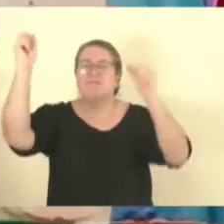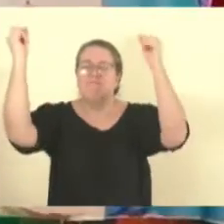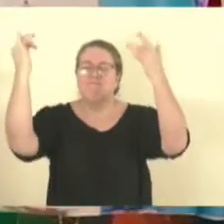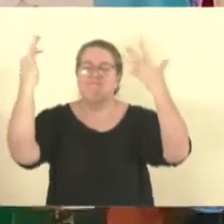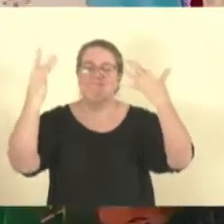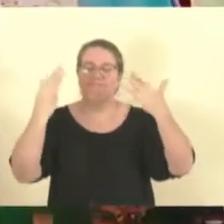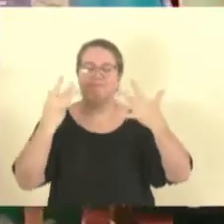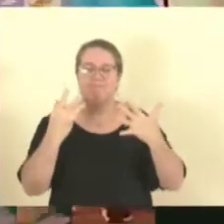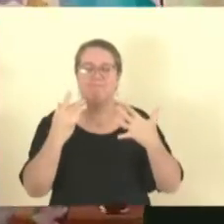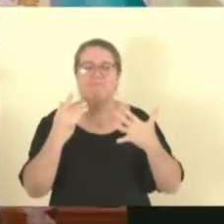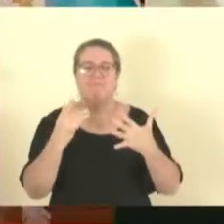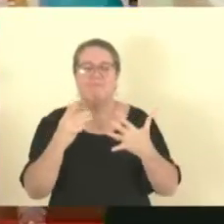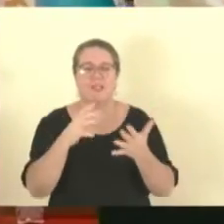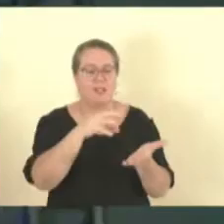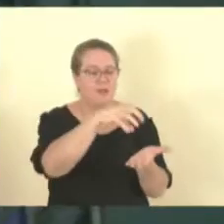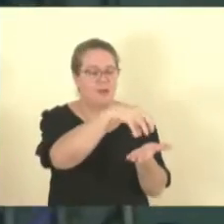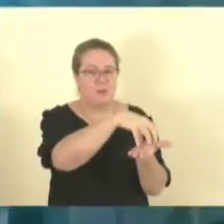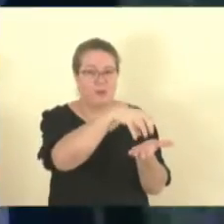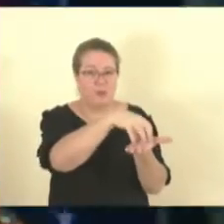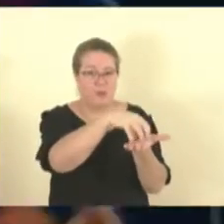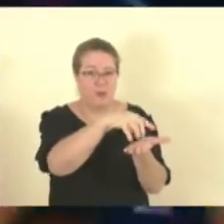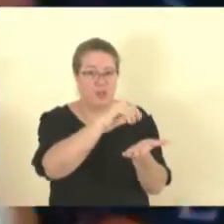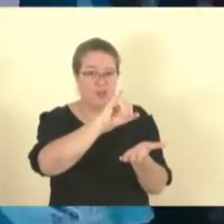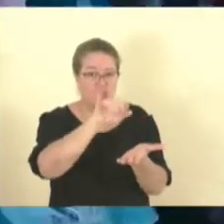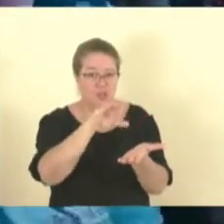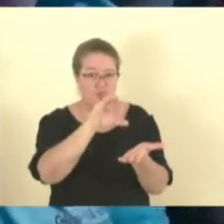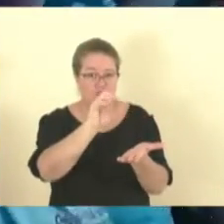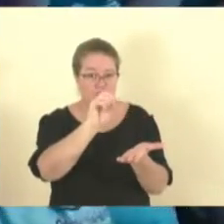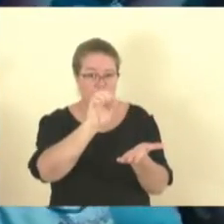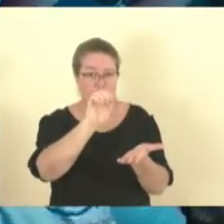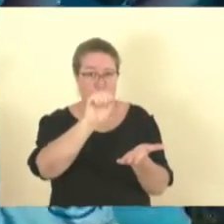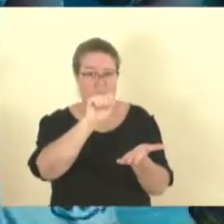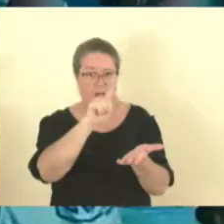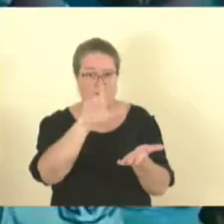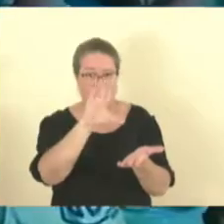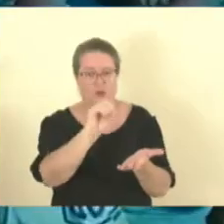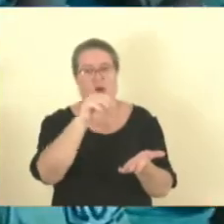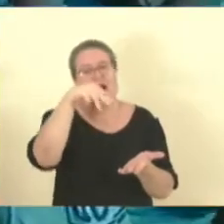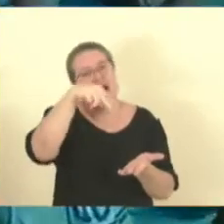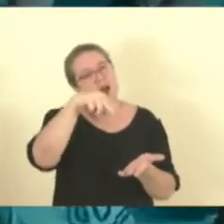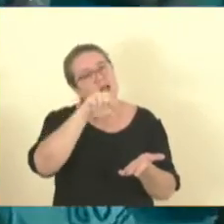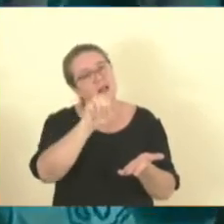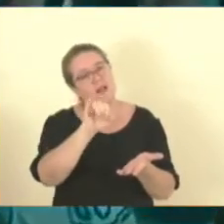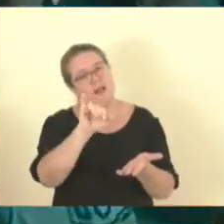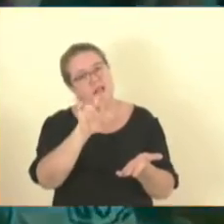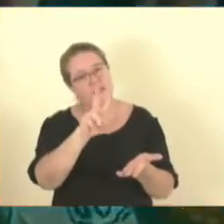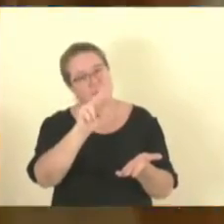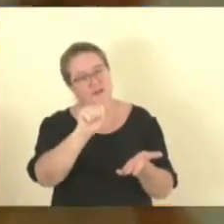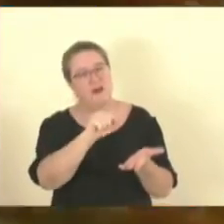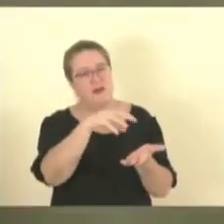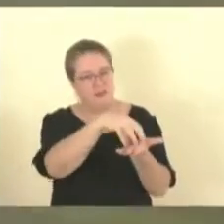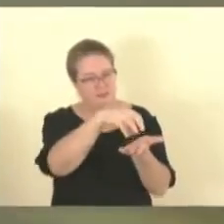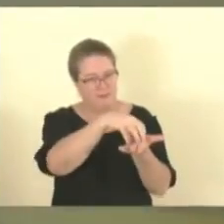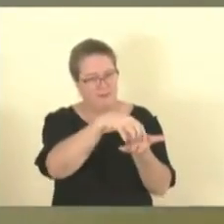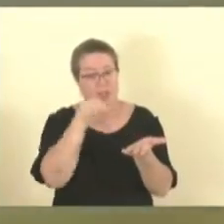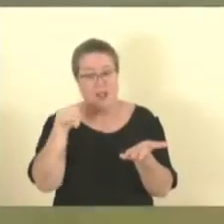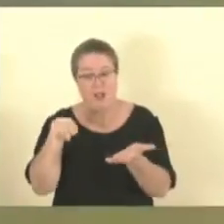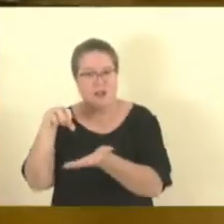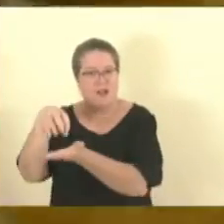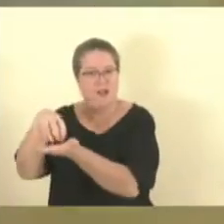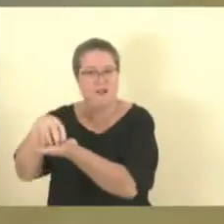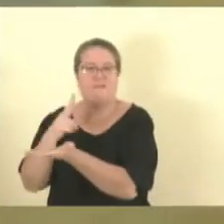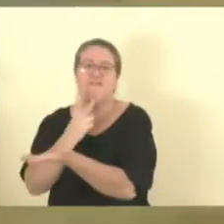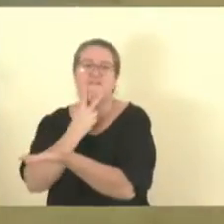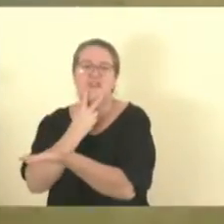atendendo duas bases, uma na cidade de João Neiva, outra aqui em Vitória, na Igreja Batista Morada,